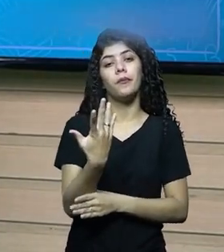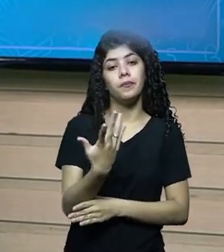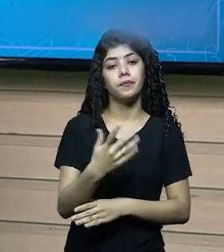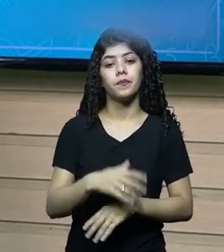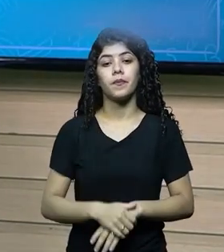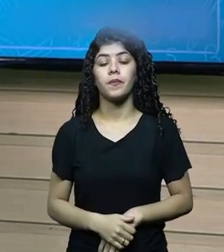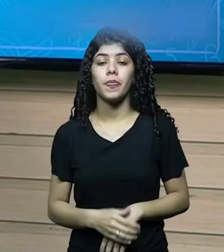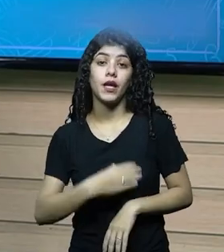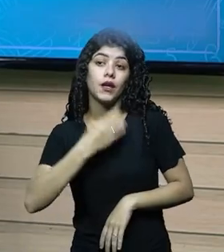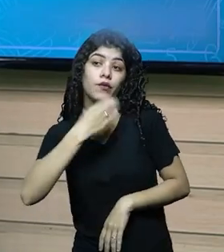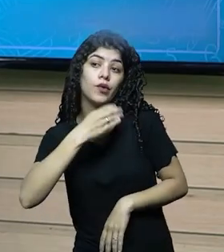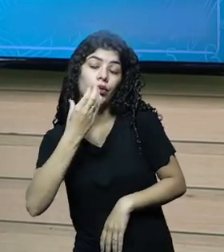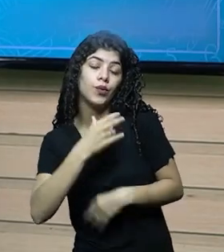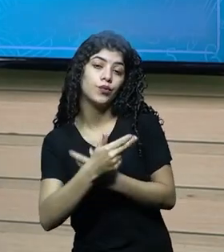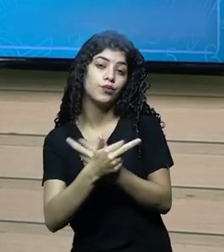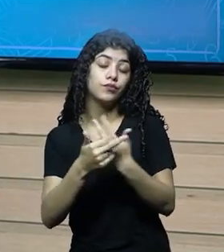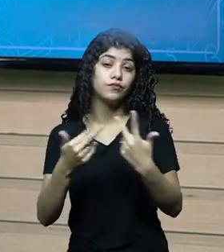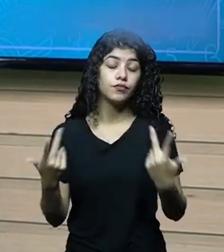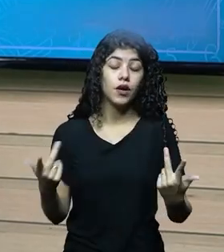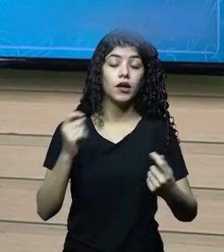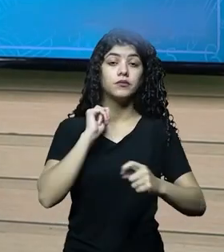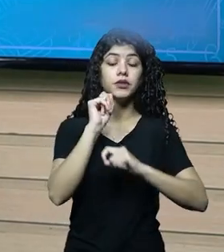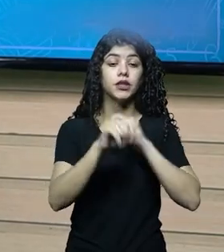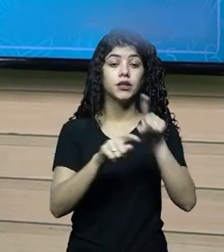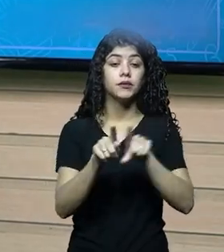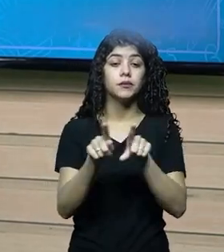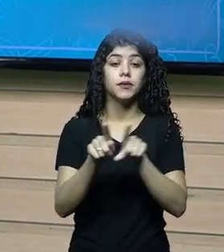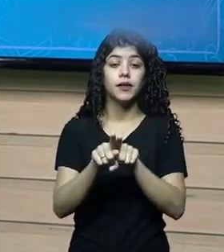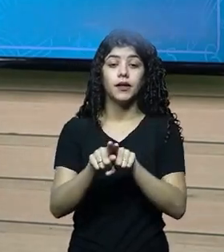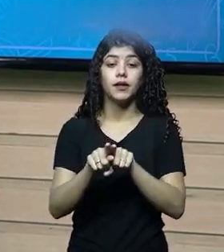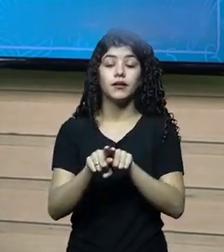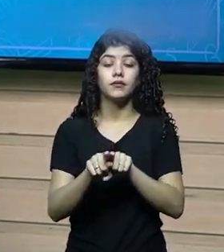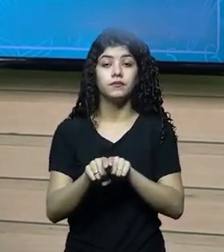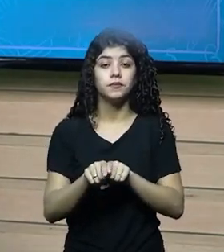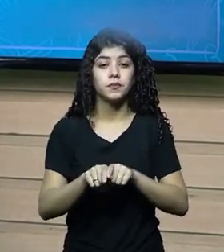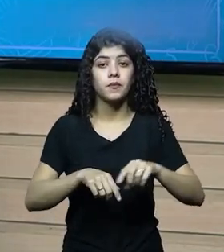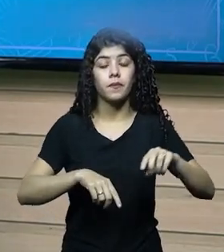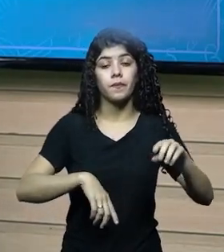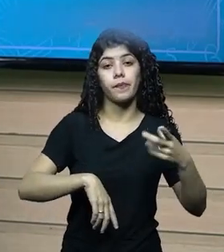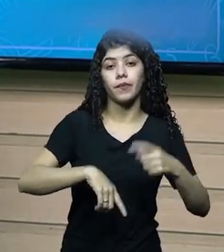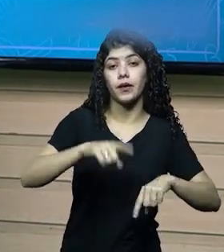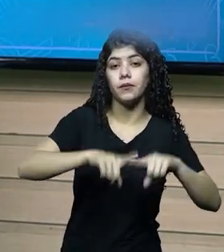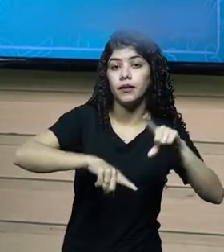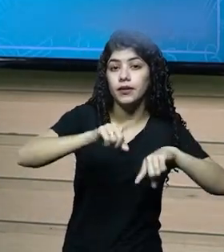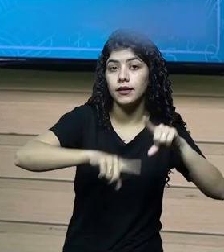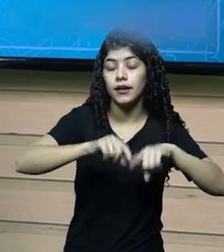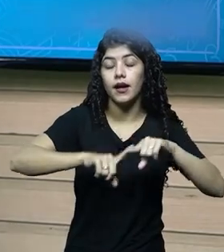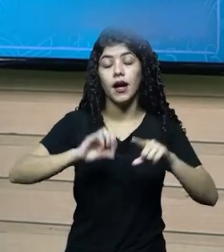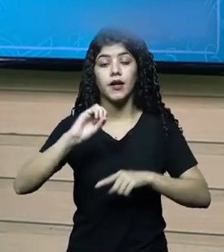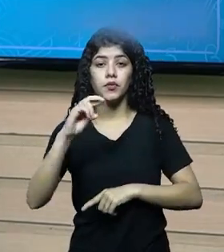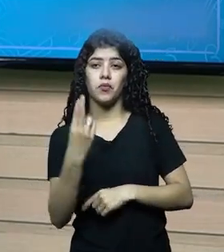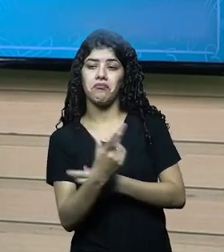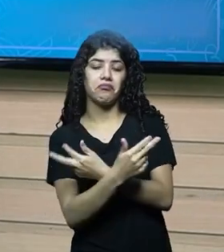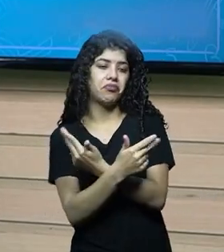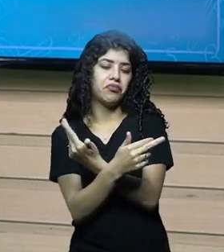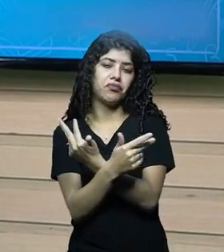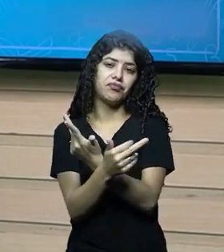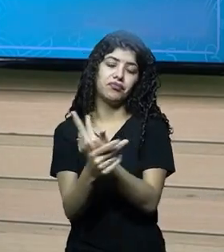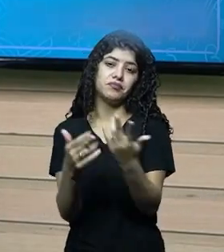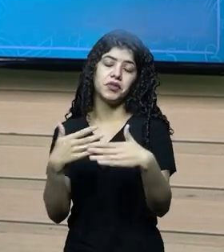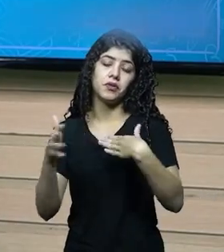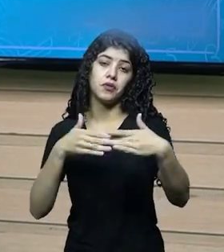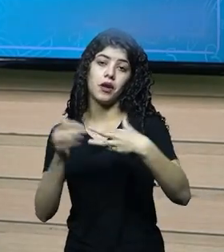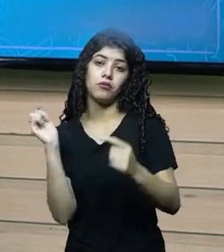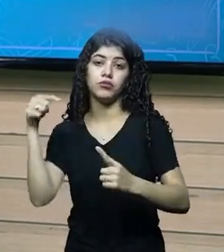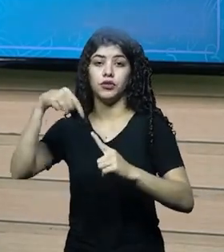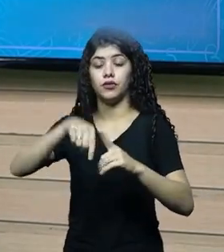seja em forma de frutos, seja em forma de matéria-prima para a celulose, ou enfim, para qualquer